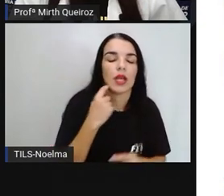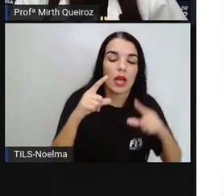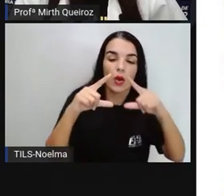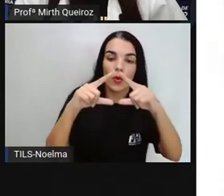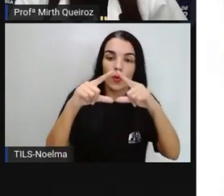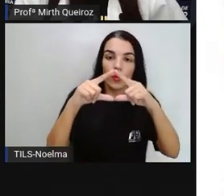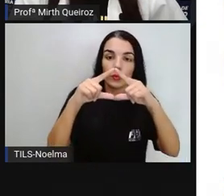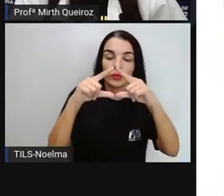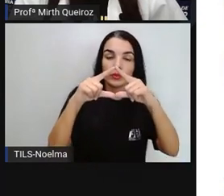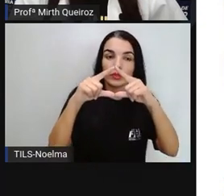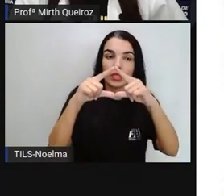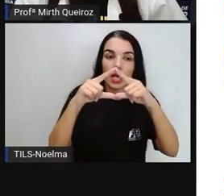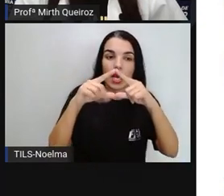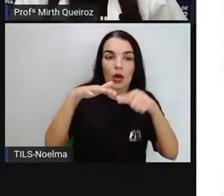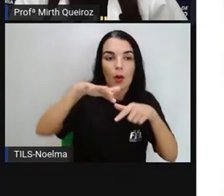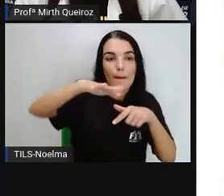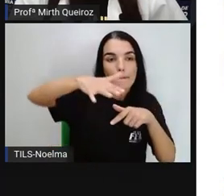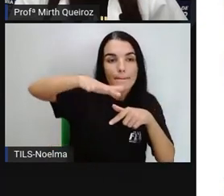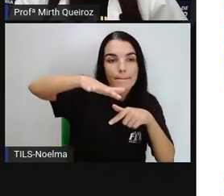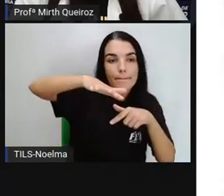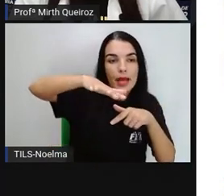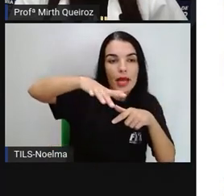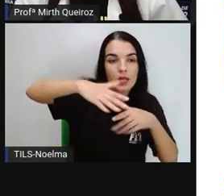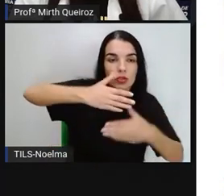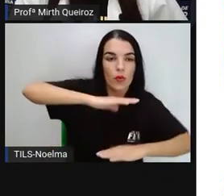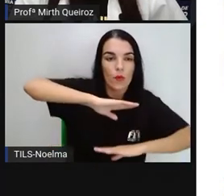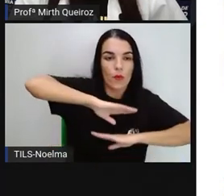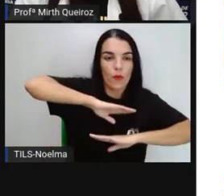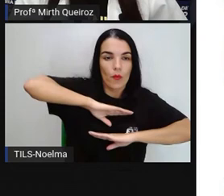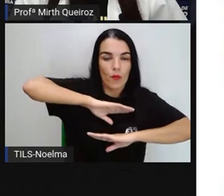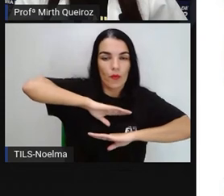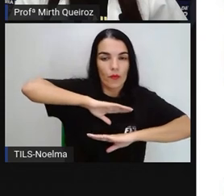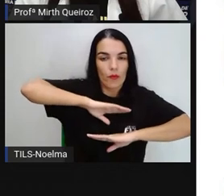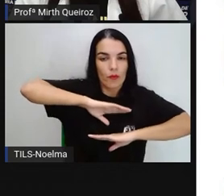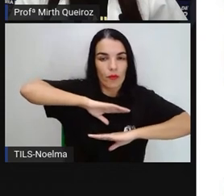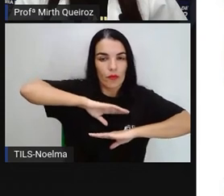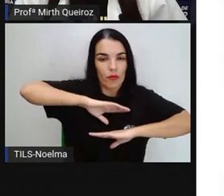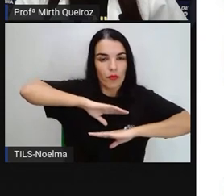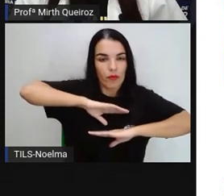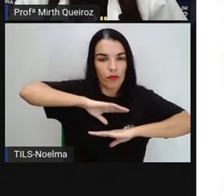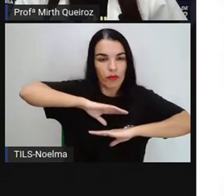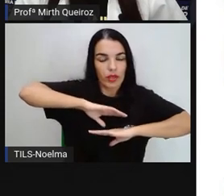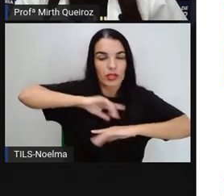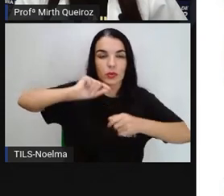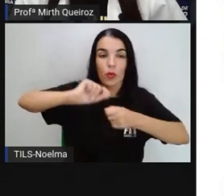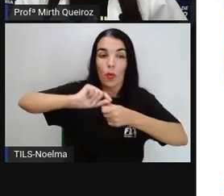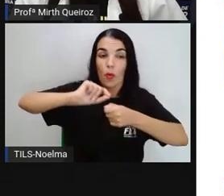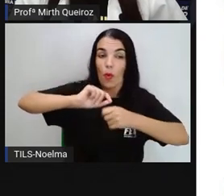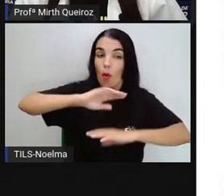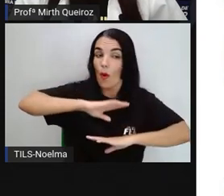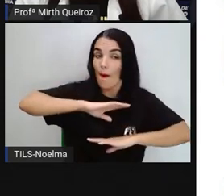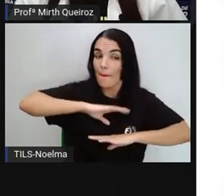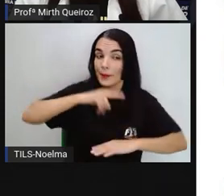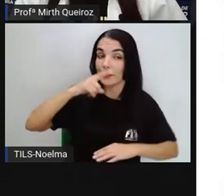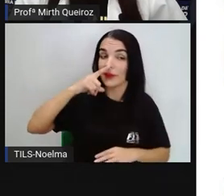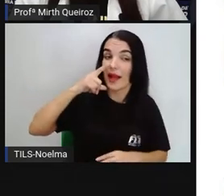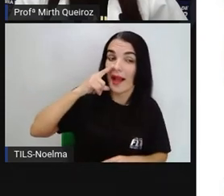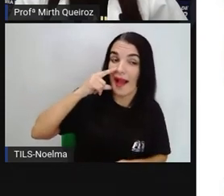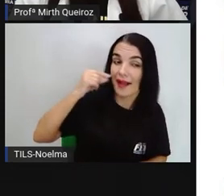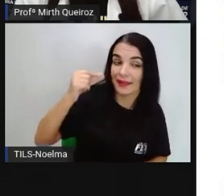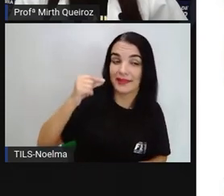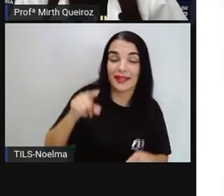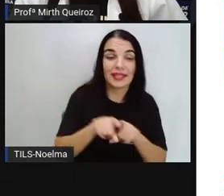gato, né? O triângulo, os dois triângulos maiores, nós fizemos aí o corpinho,